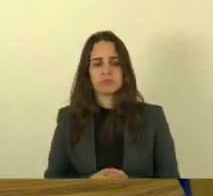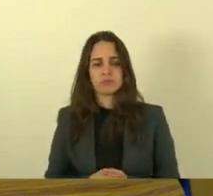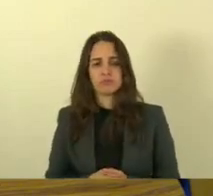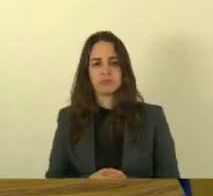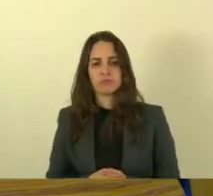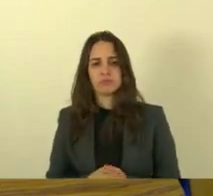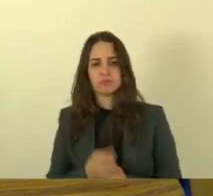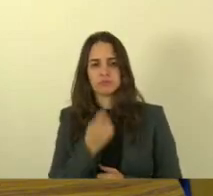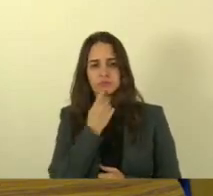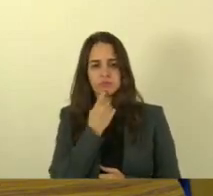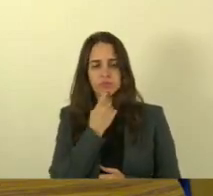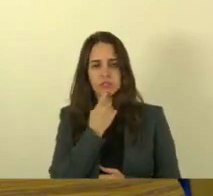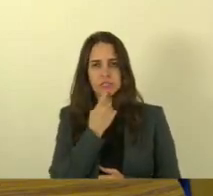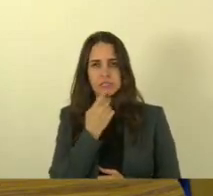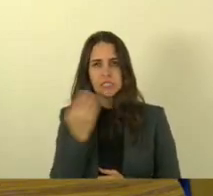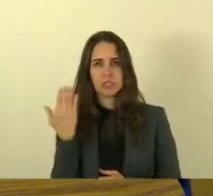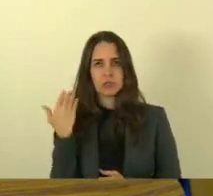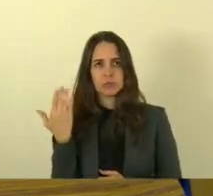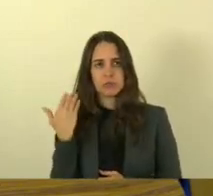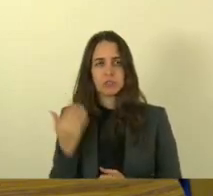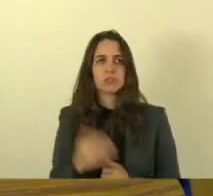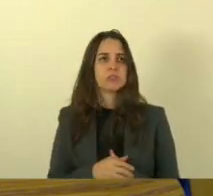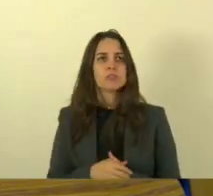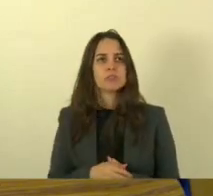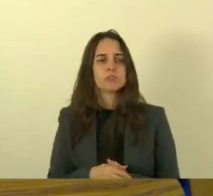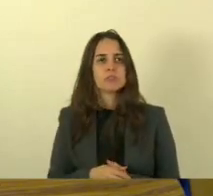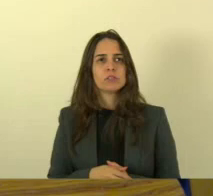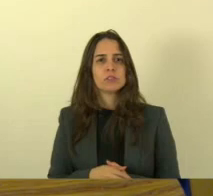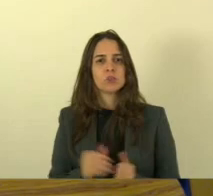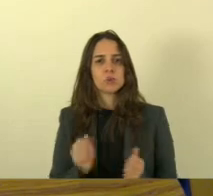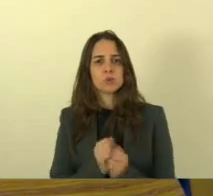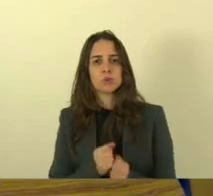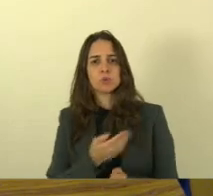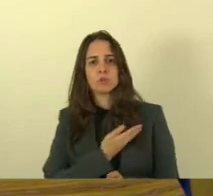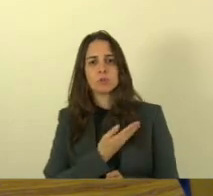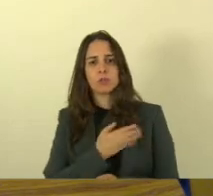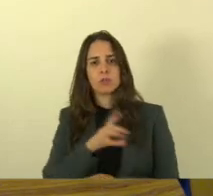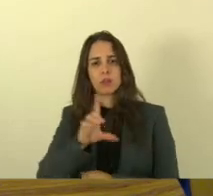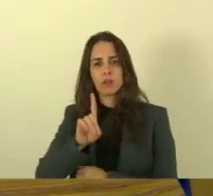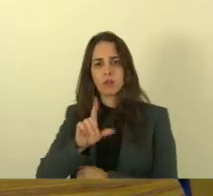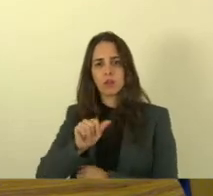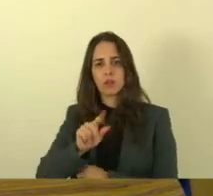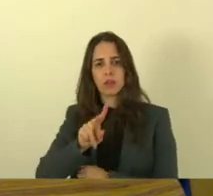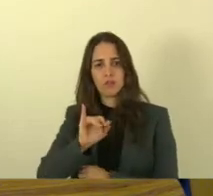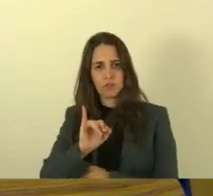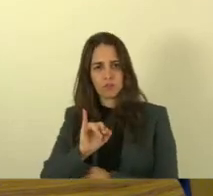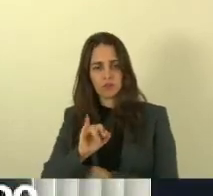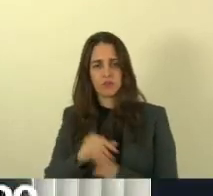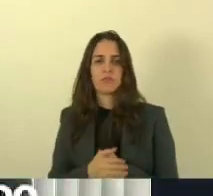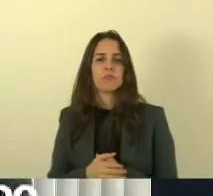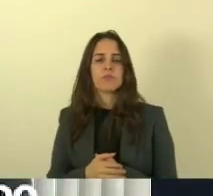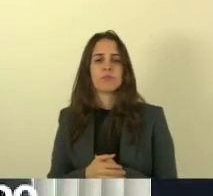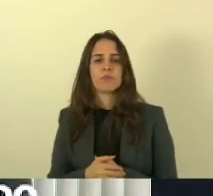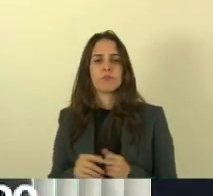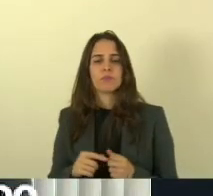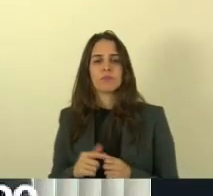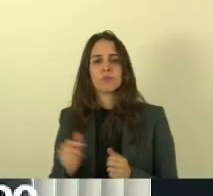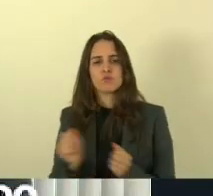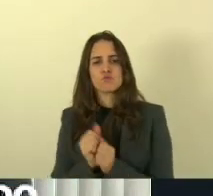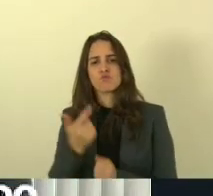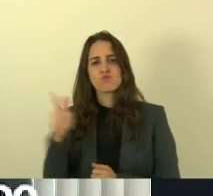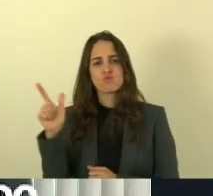recentemente lá com o nosso amigo David Nix juntamente com o nosso amigo